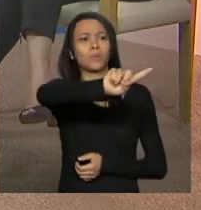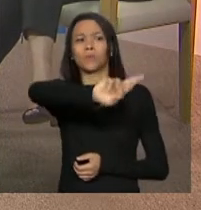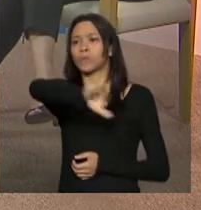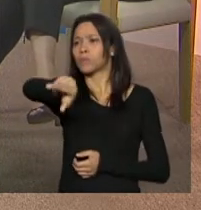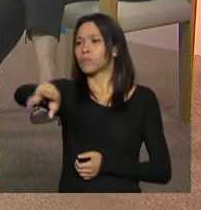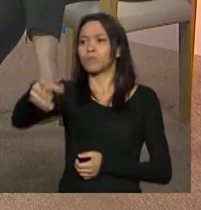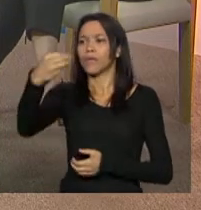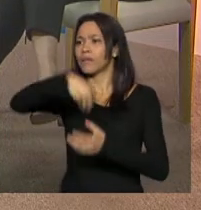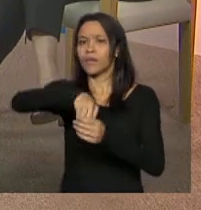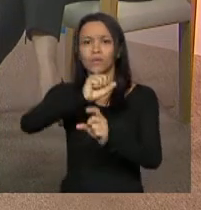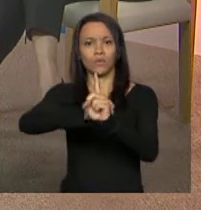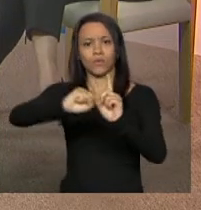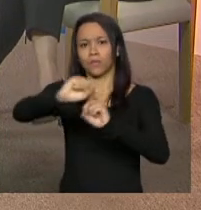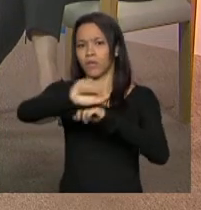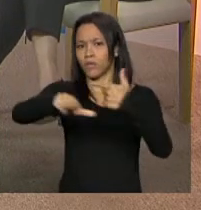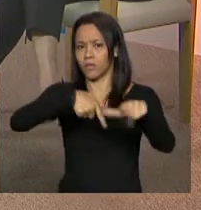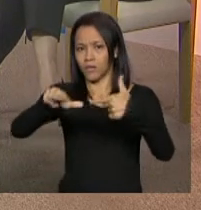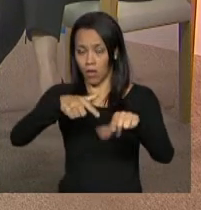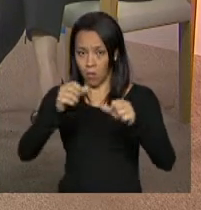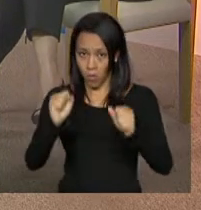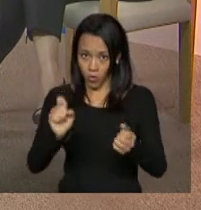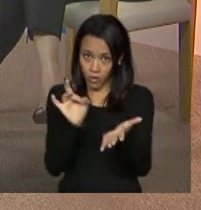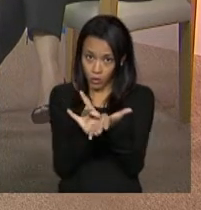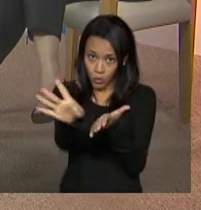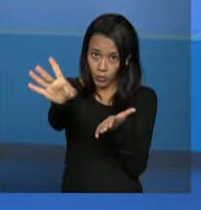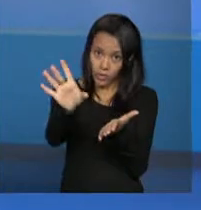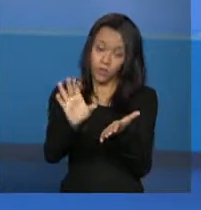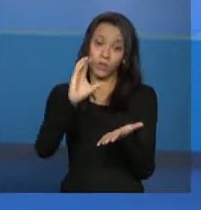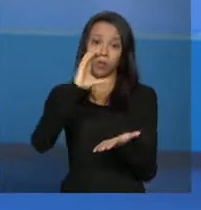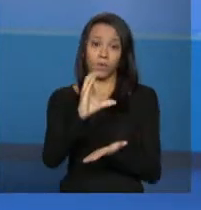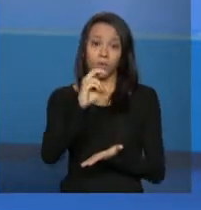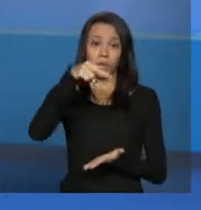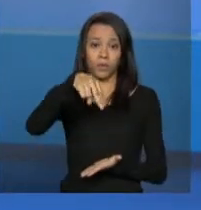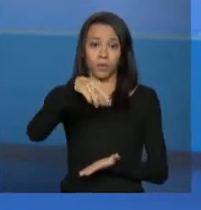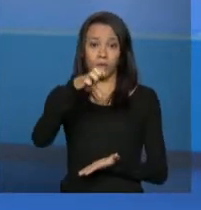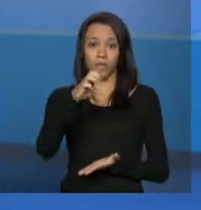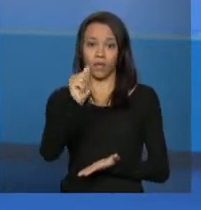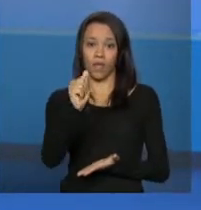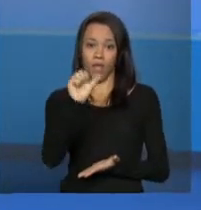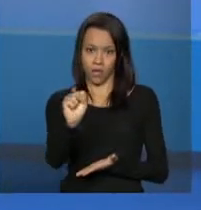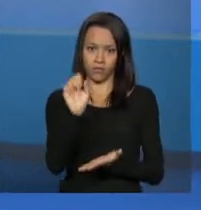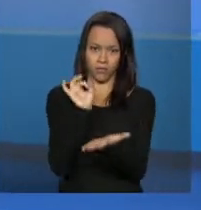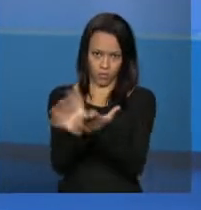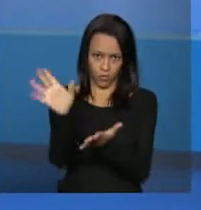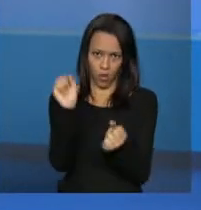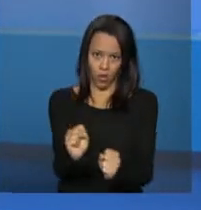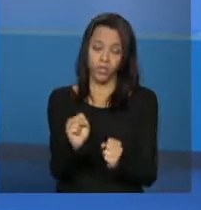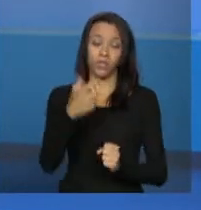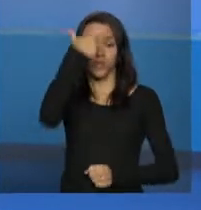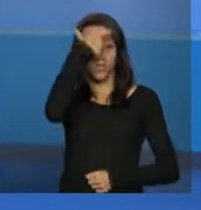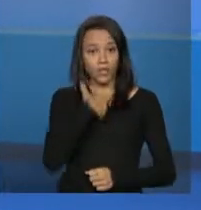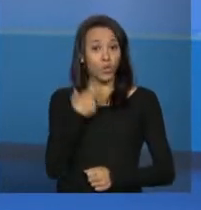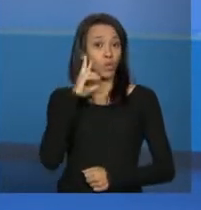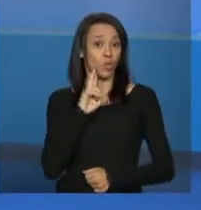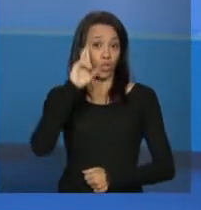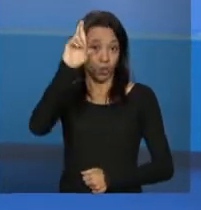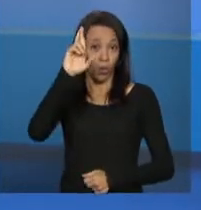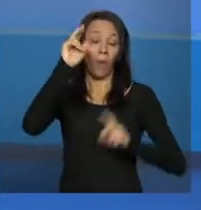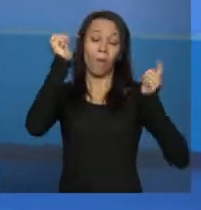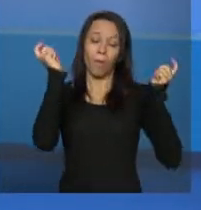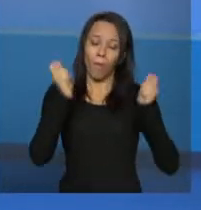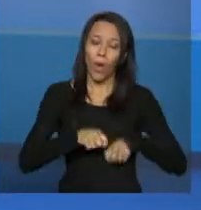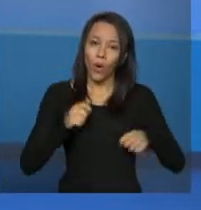posso excluir você pode solicitar exclusão através o gestor municipal ele pode a sua equipe ele pode